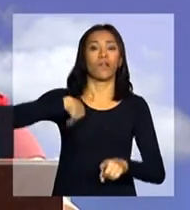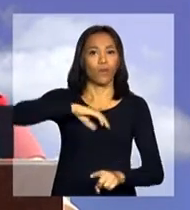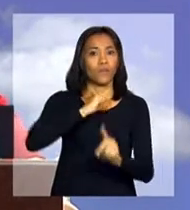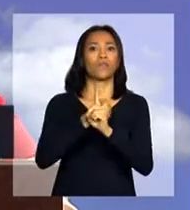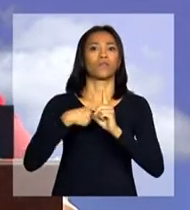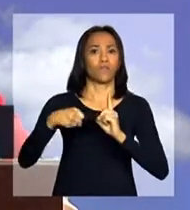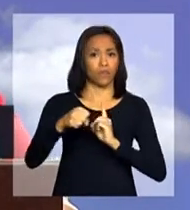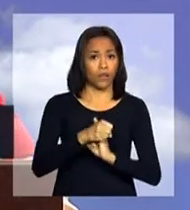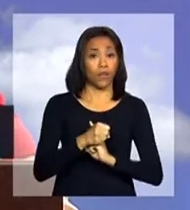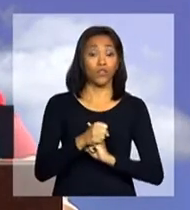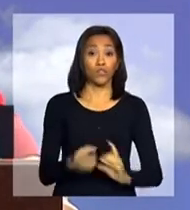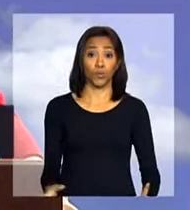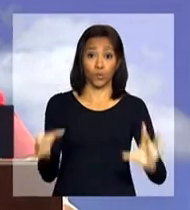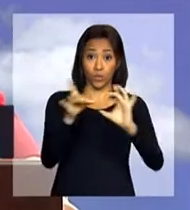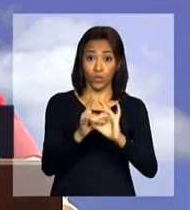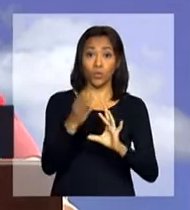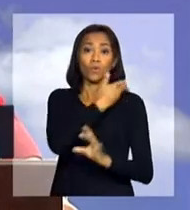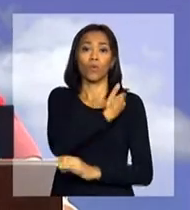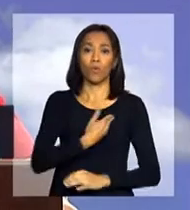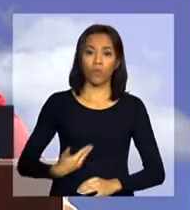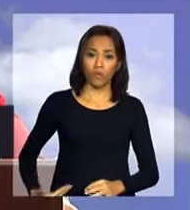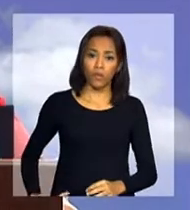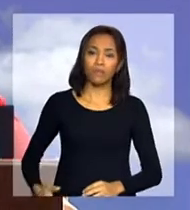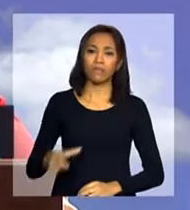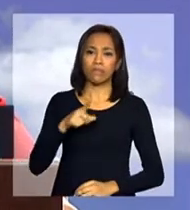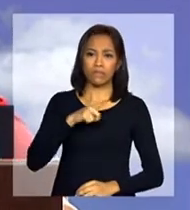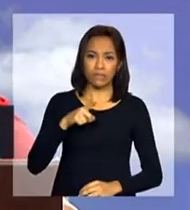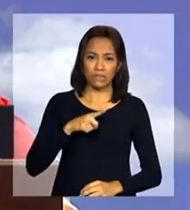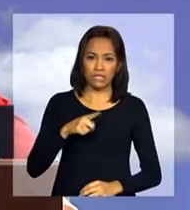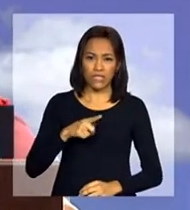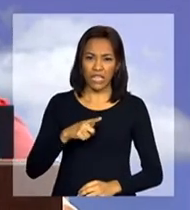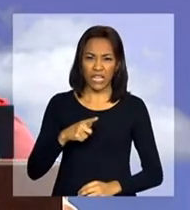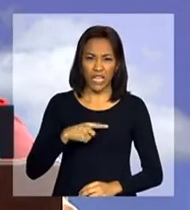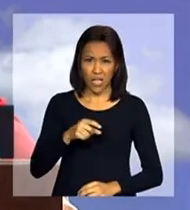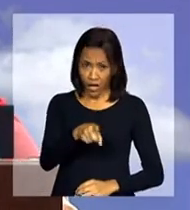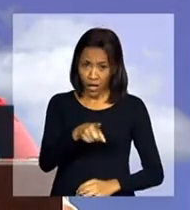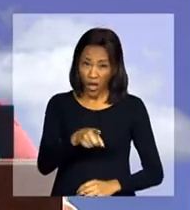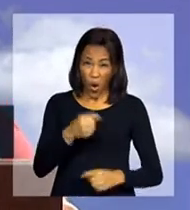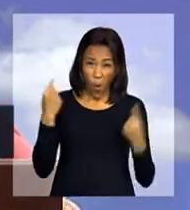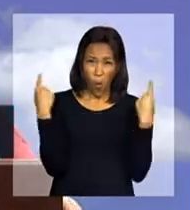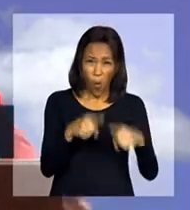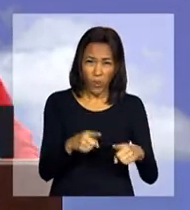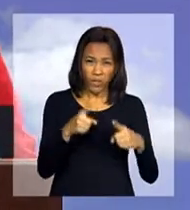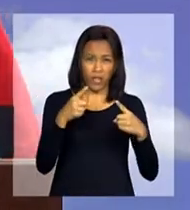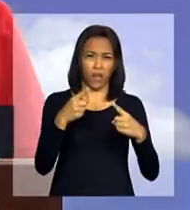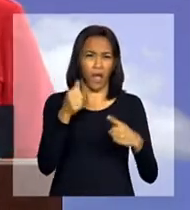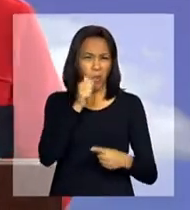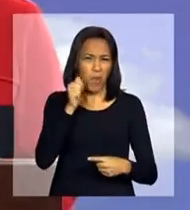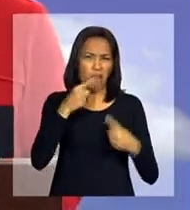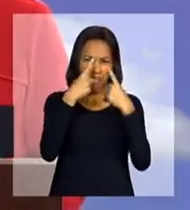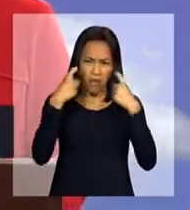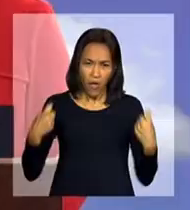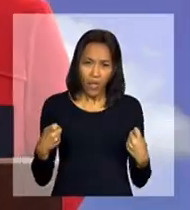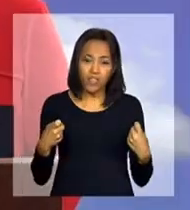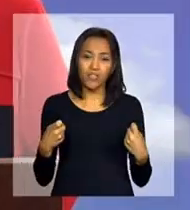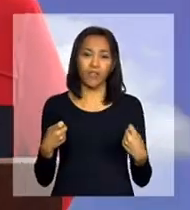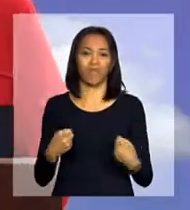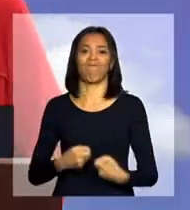governos tenham tolerância zero com a violência praticada contra a mulher.